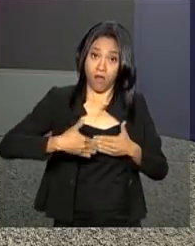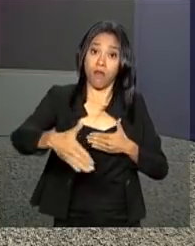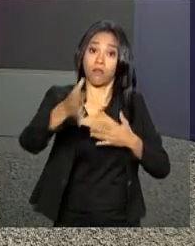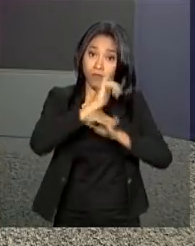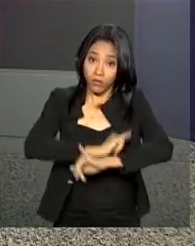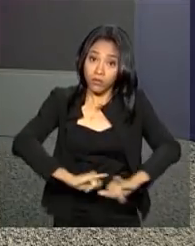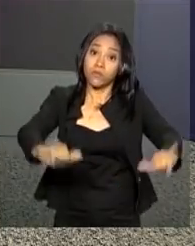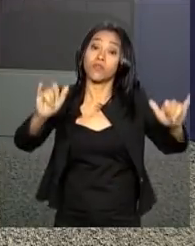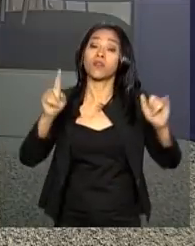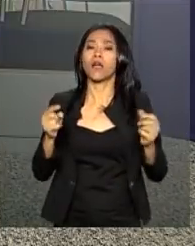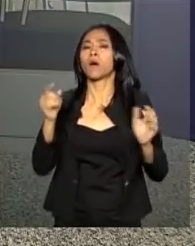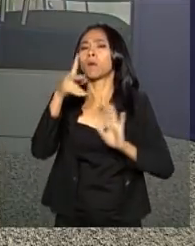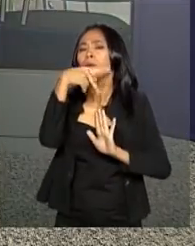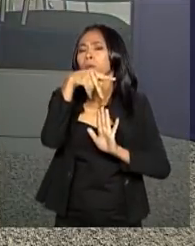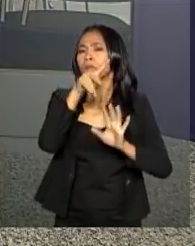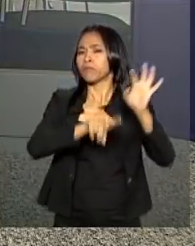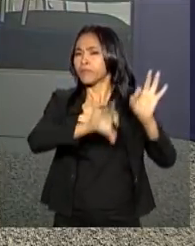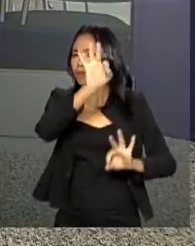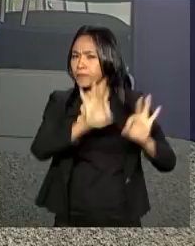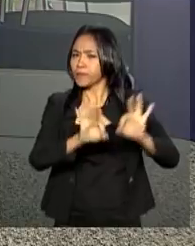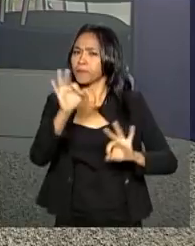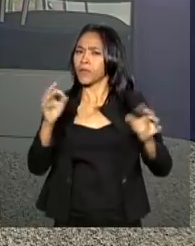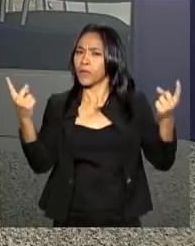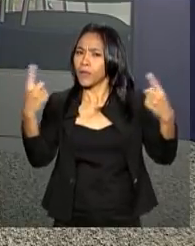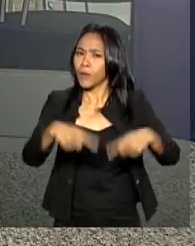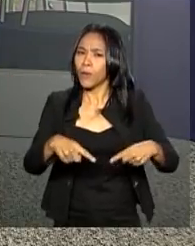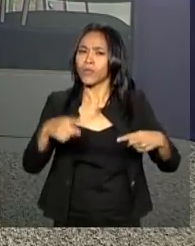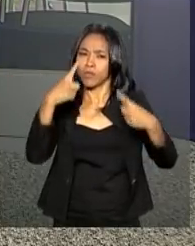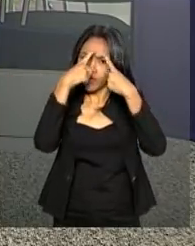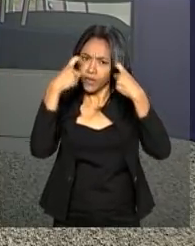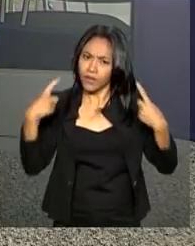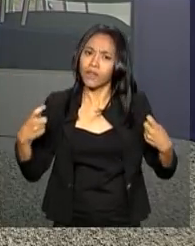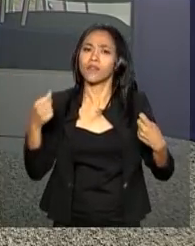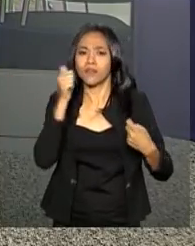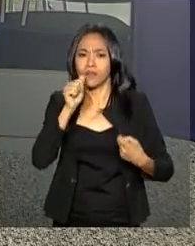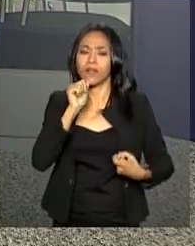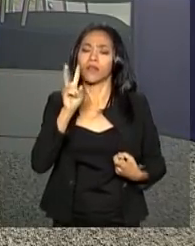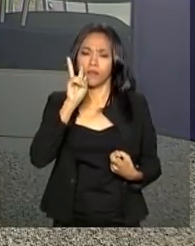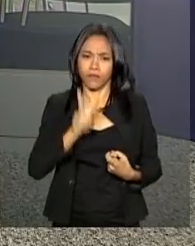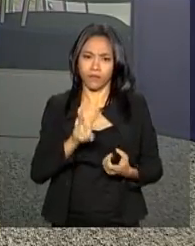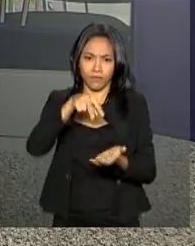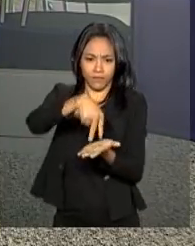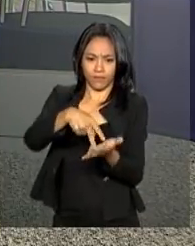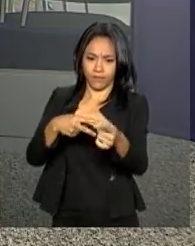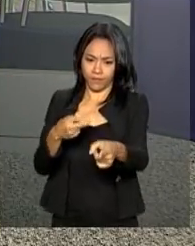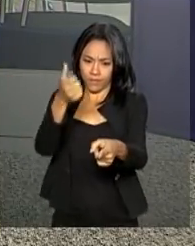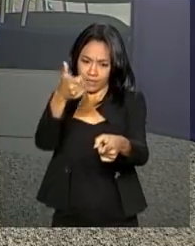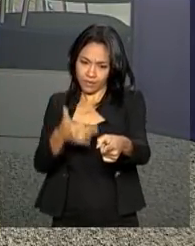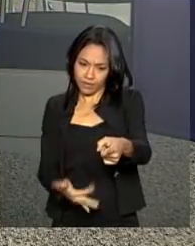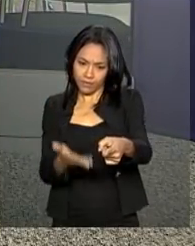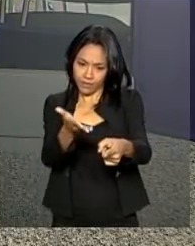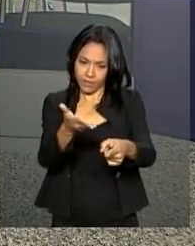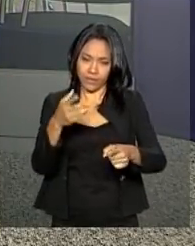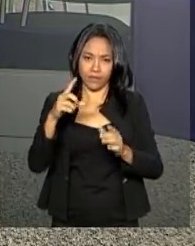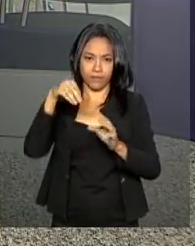conversar com a repórter Luciana Collares de Holanda, que está no Palácio do Planalto. Olá, Luciana, boa tarde.